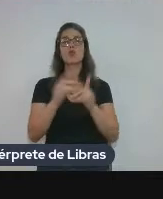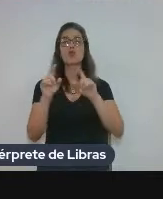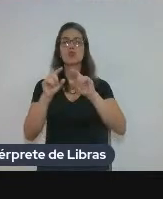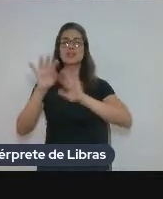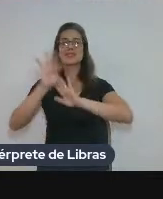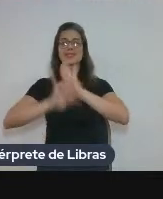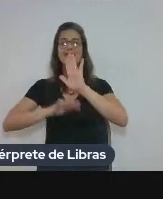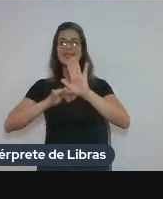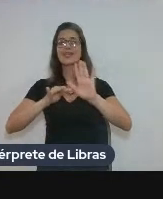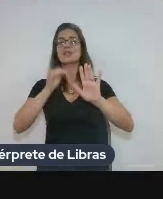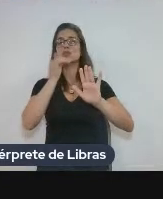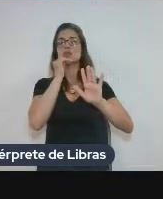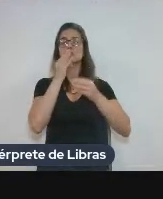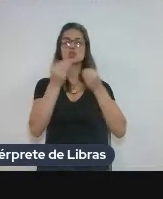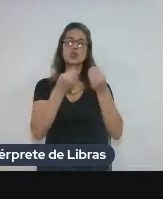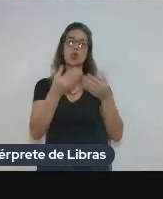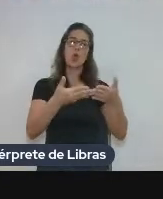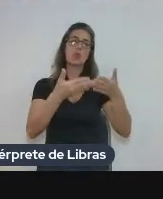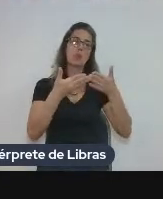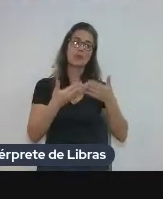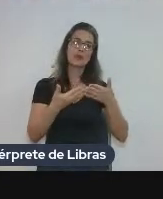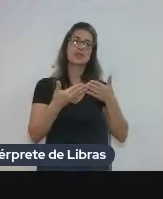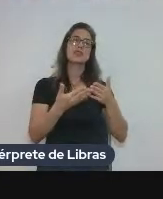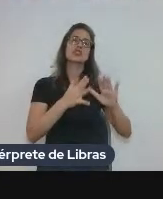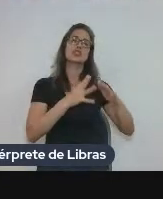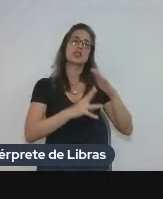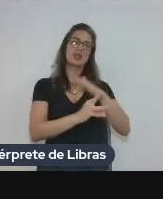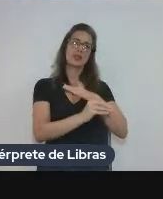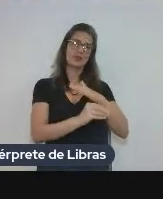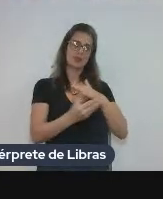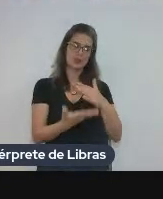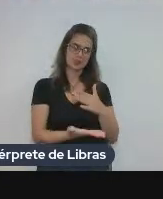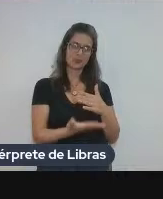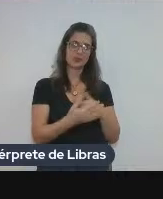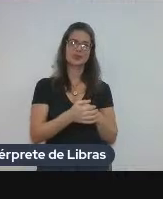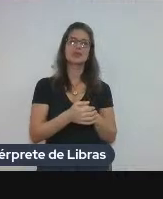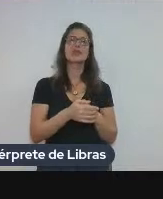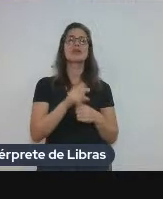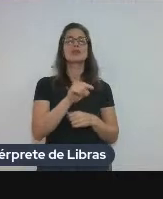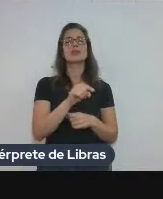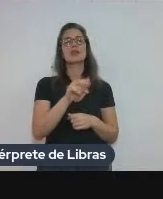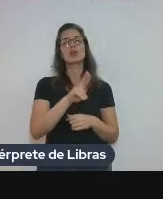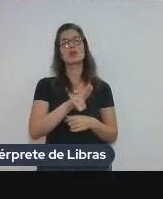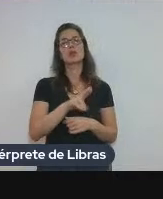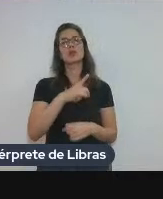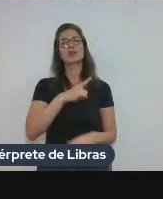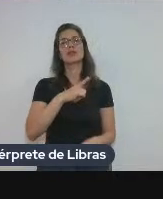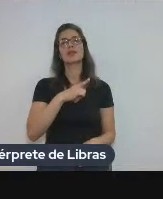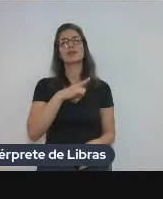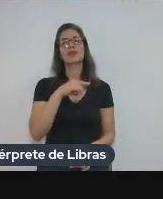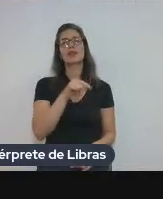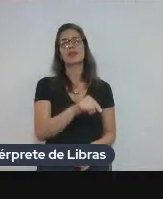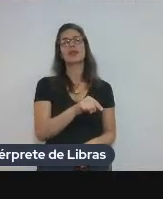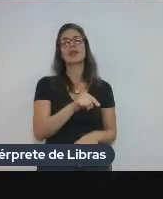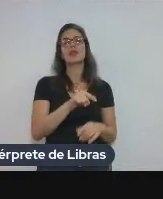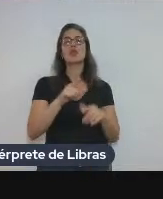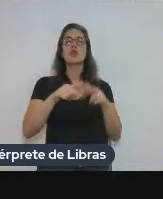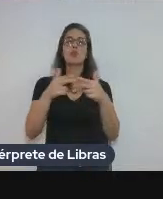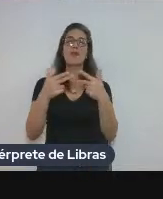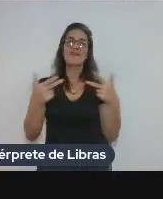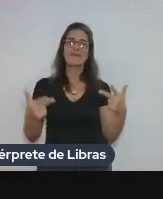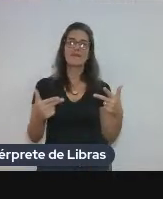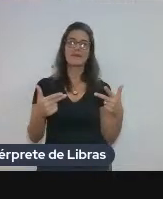o solicitar refúgio é utilizado na vida real e a gente extrai com essa ferramenta chamada concorda. É um